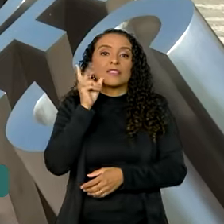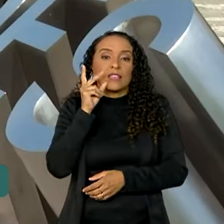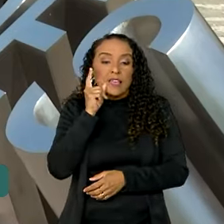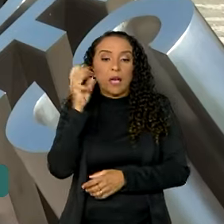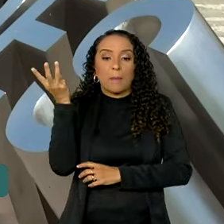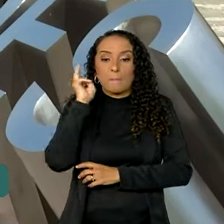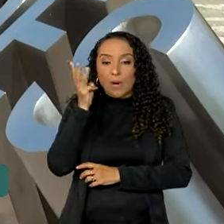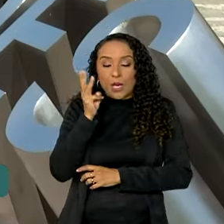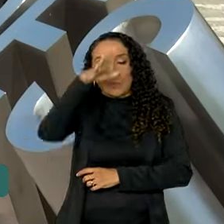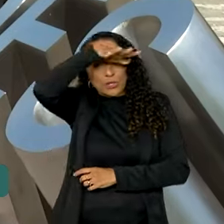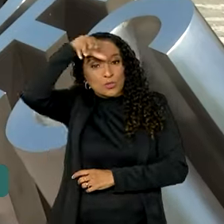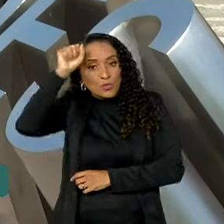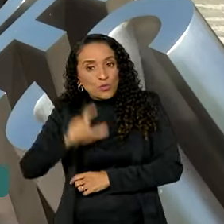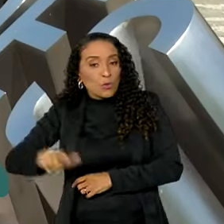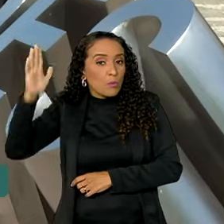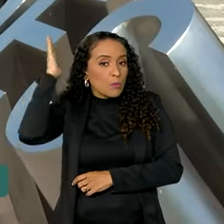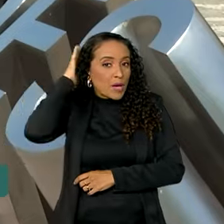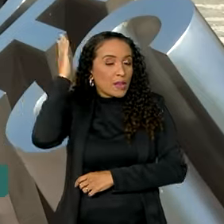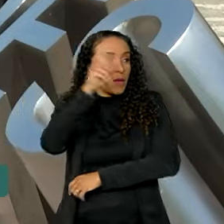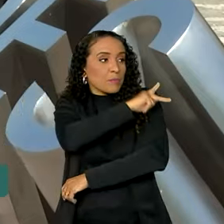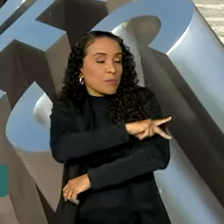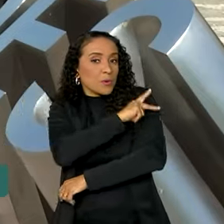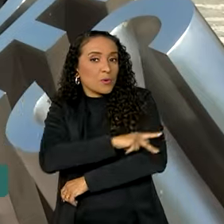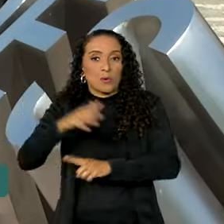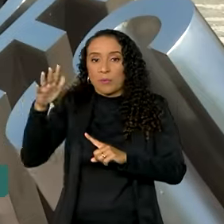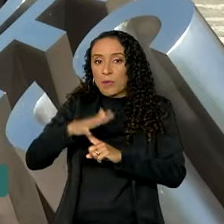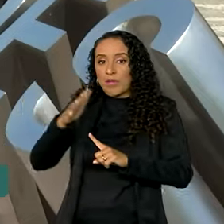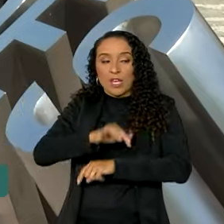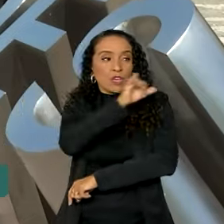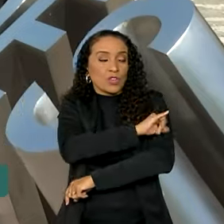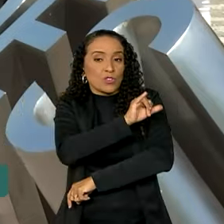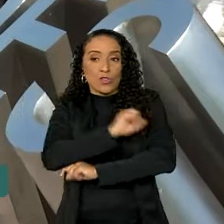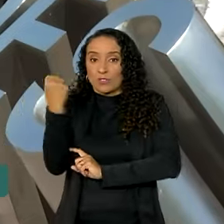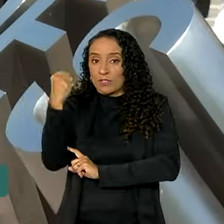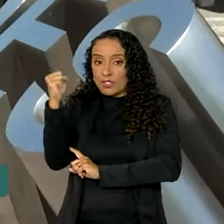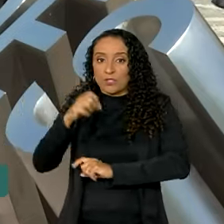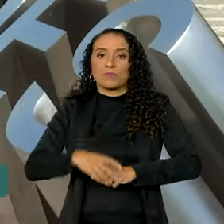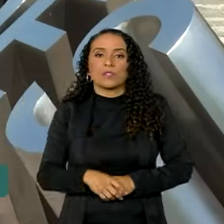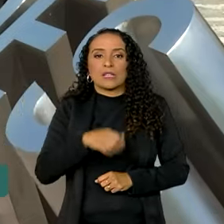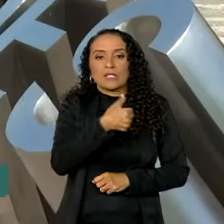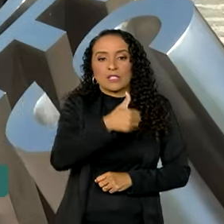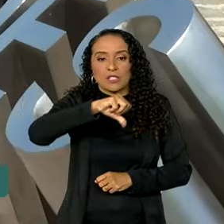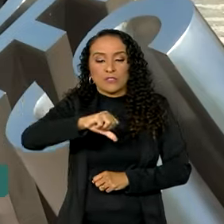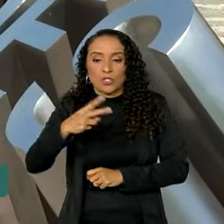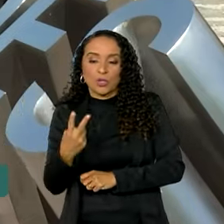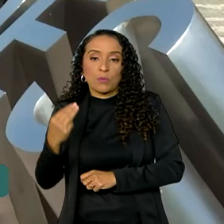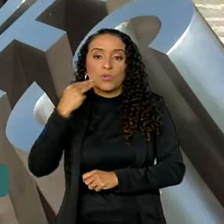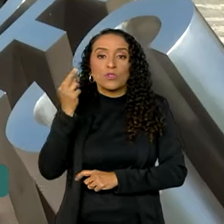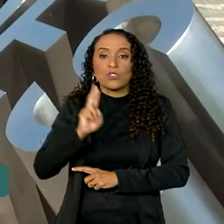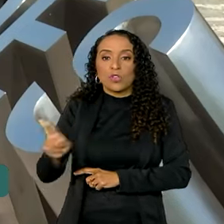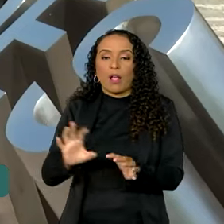Maranhão, Mato Grosso do Sul, Pará, Piauí, Paraná, Rio de Janeiro e Sergipe. São 192 milhões de reais